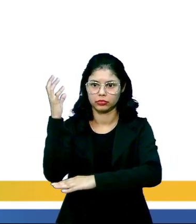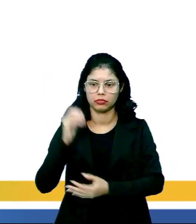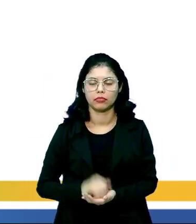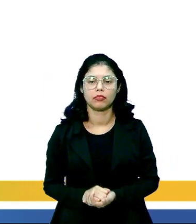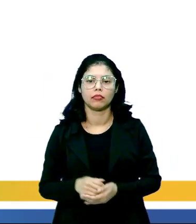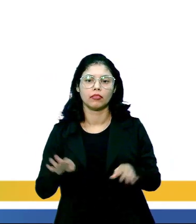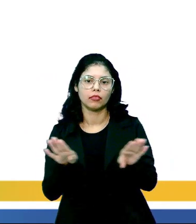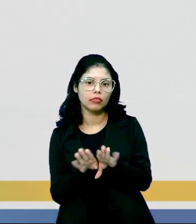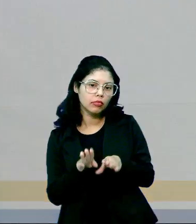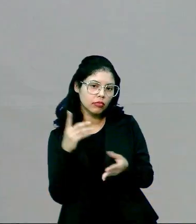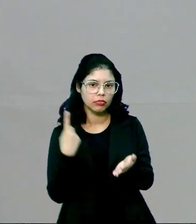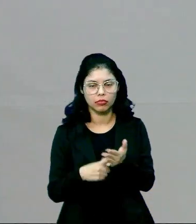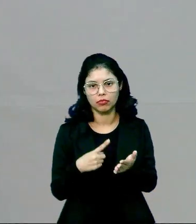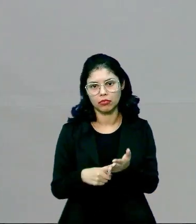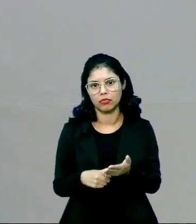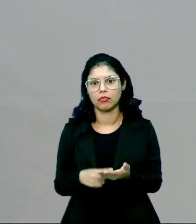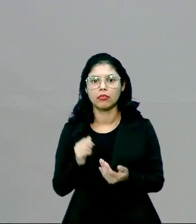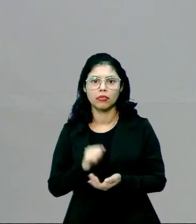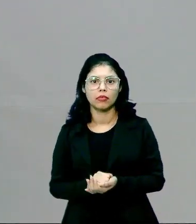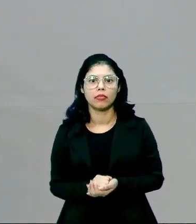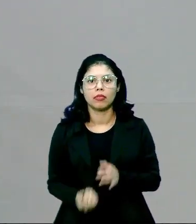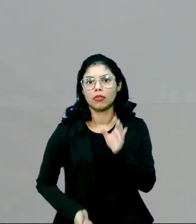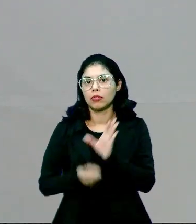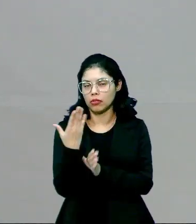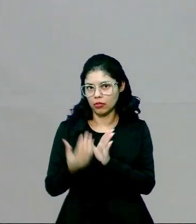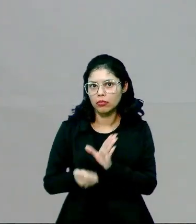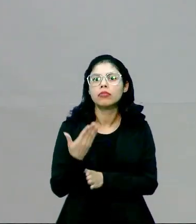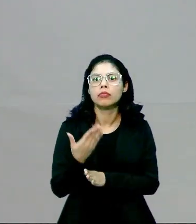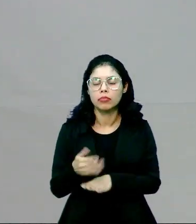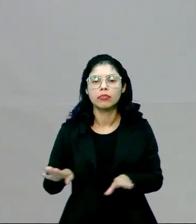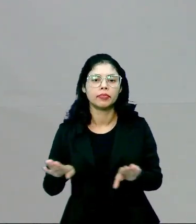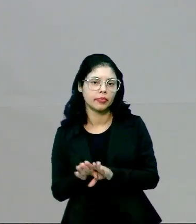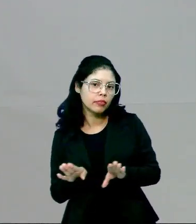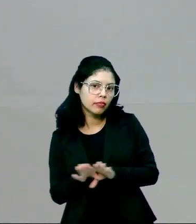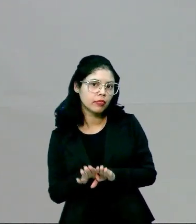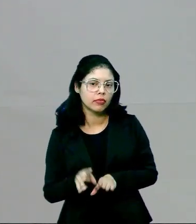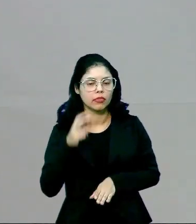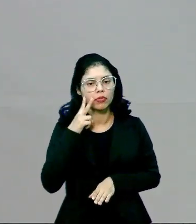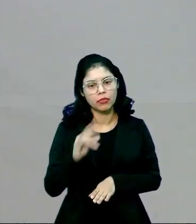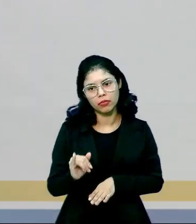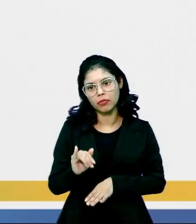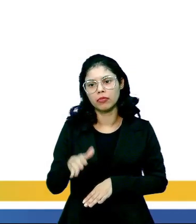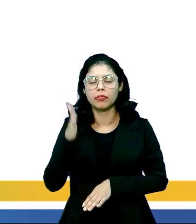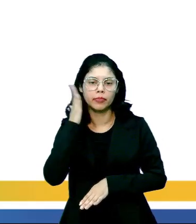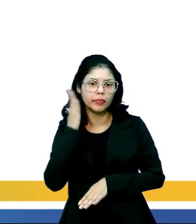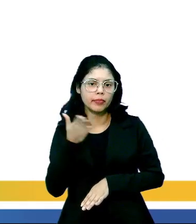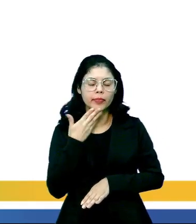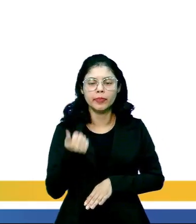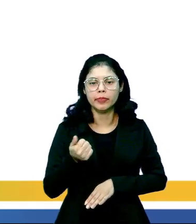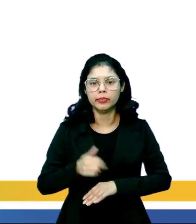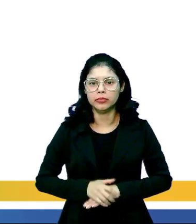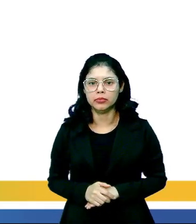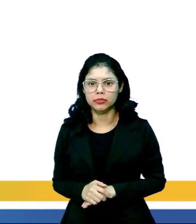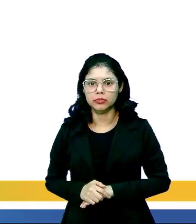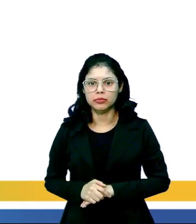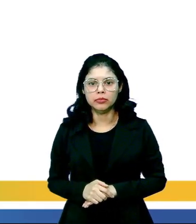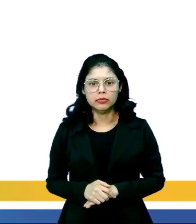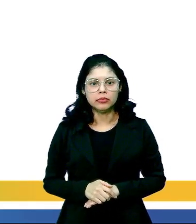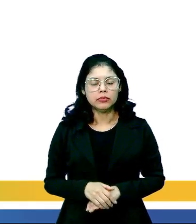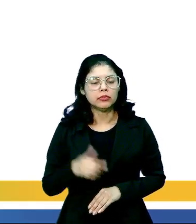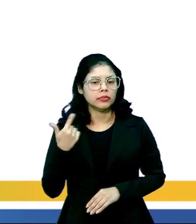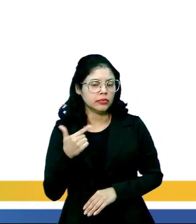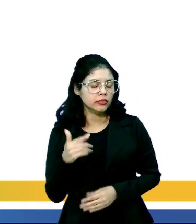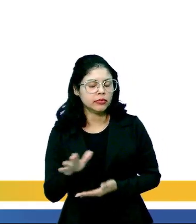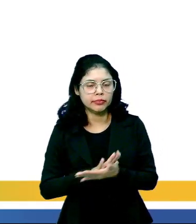tá? Elas são consideradas aí, pessoal, como produtoras, tá? A gente vai entender mais à frente. E sem as